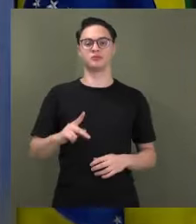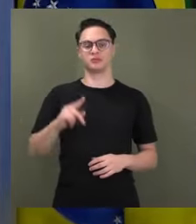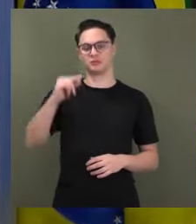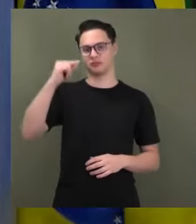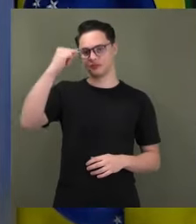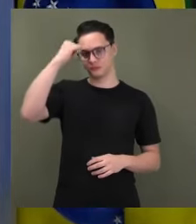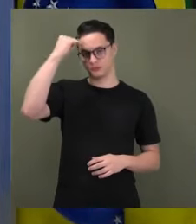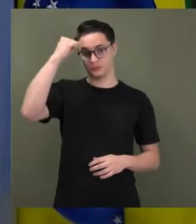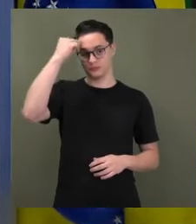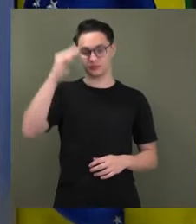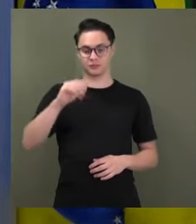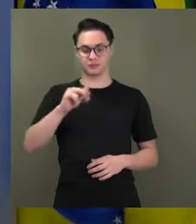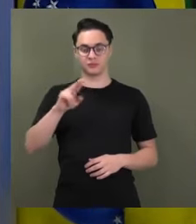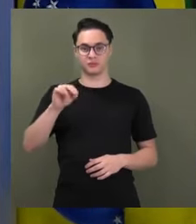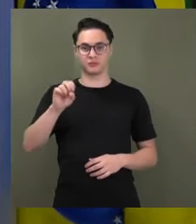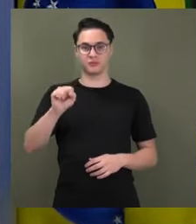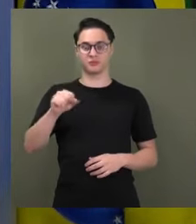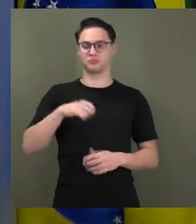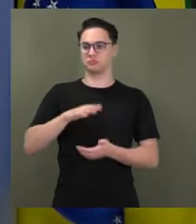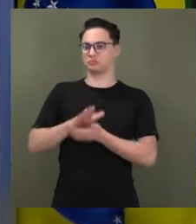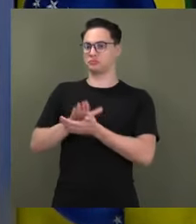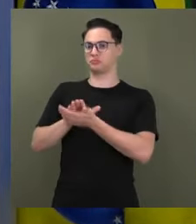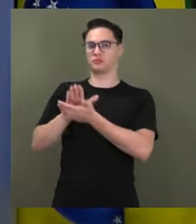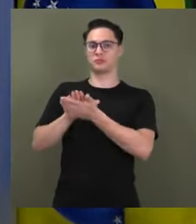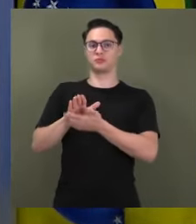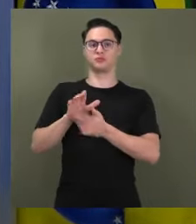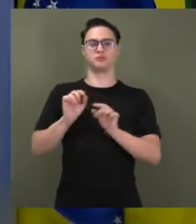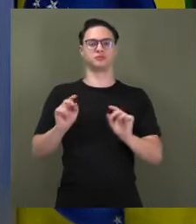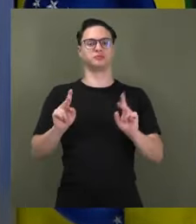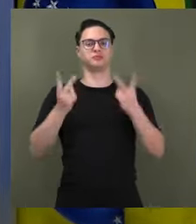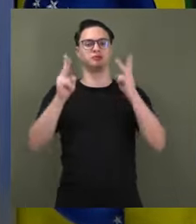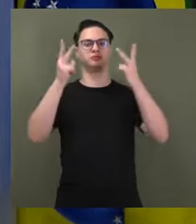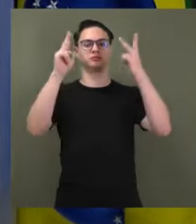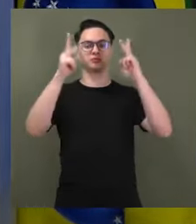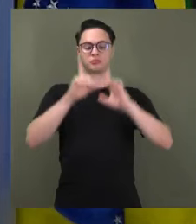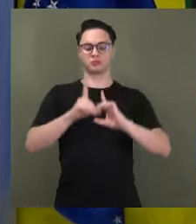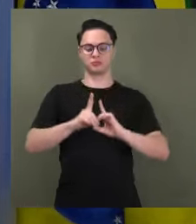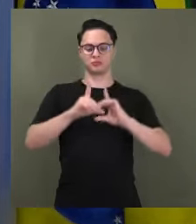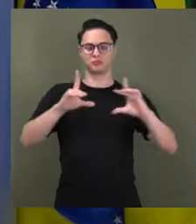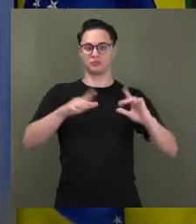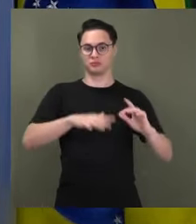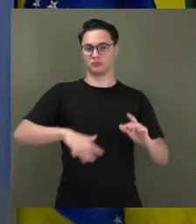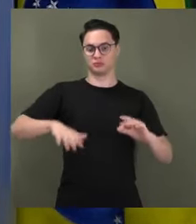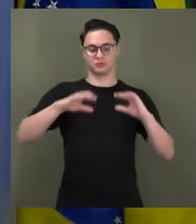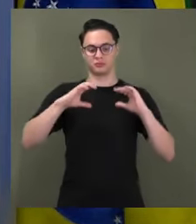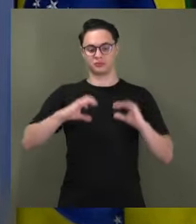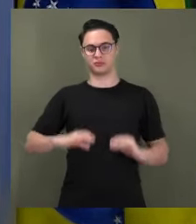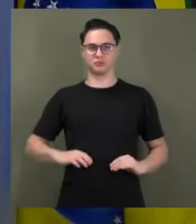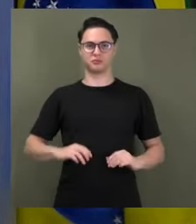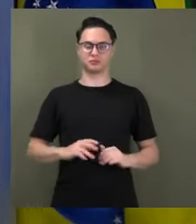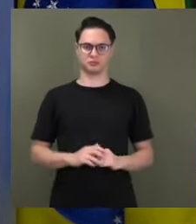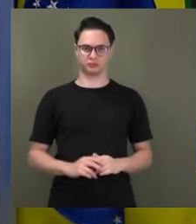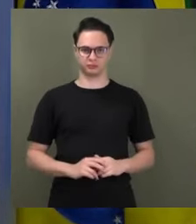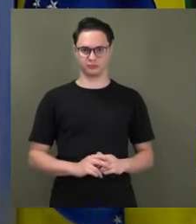ovacionar a posse do Dino como vitória da democracia e da civilidade, presidente,